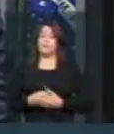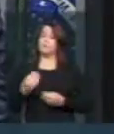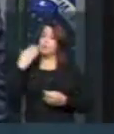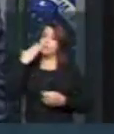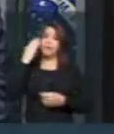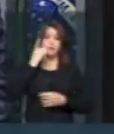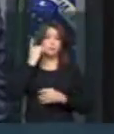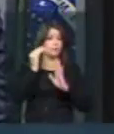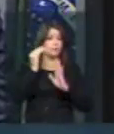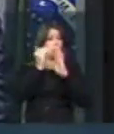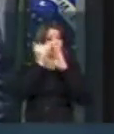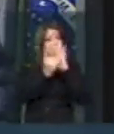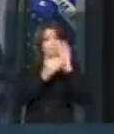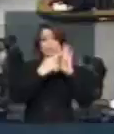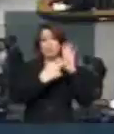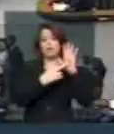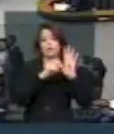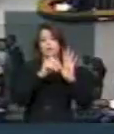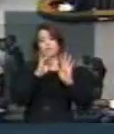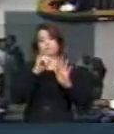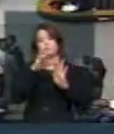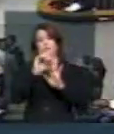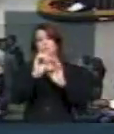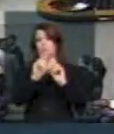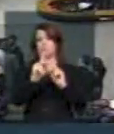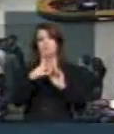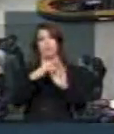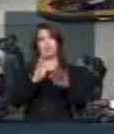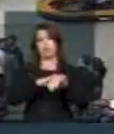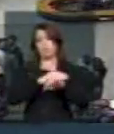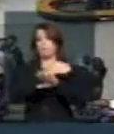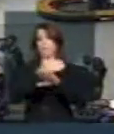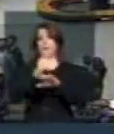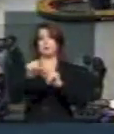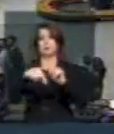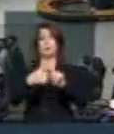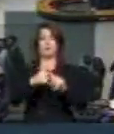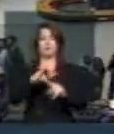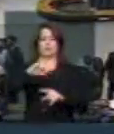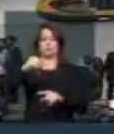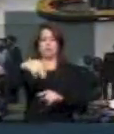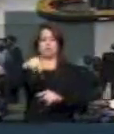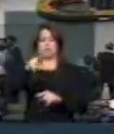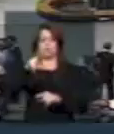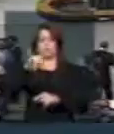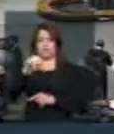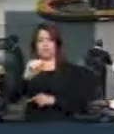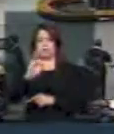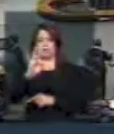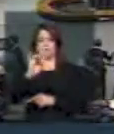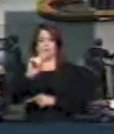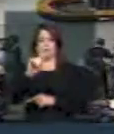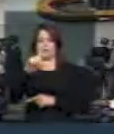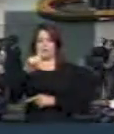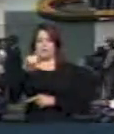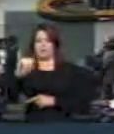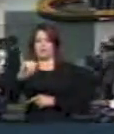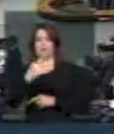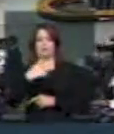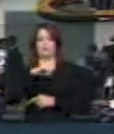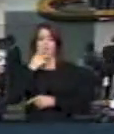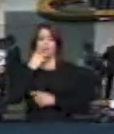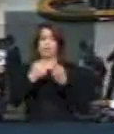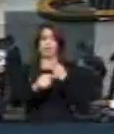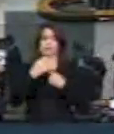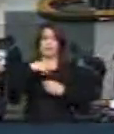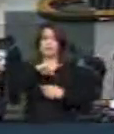Obrigado, deputado. Para falar contrário à matéria, a deputada Gendira Feghali. Presidente, nós estamos no